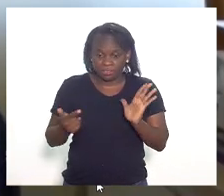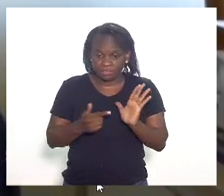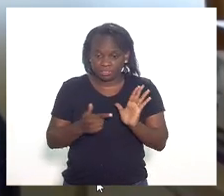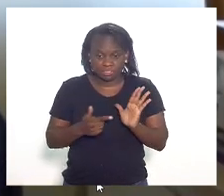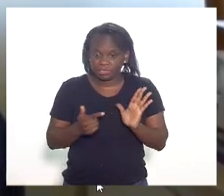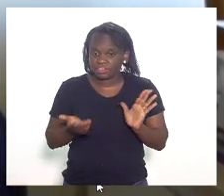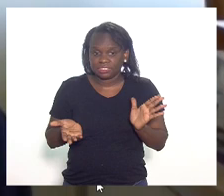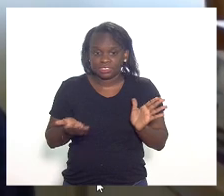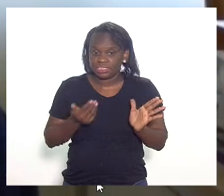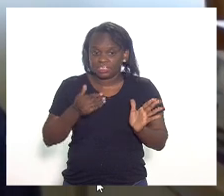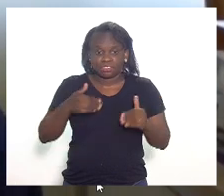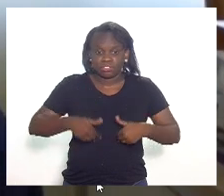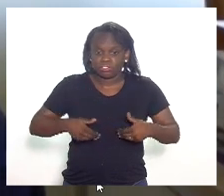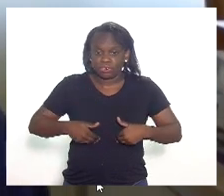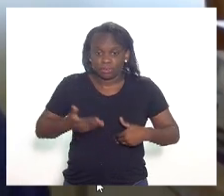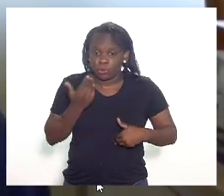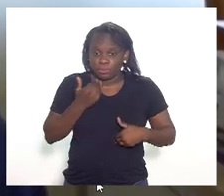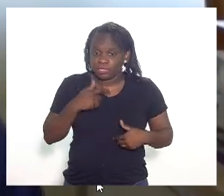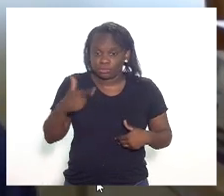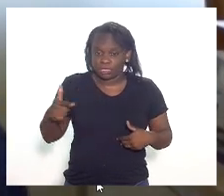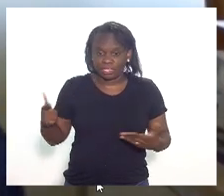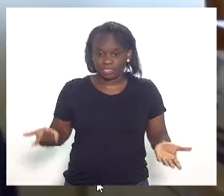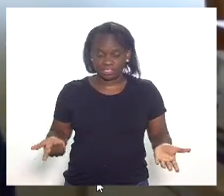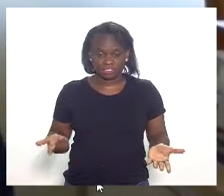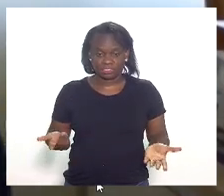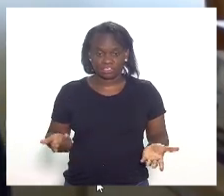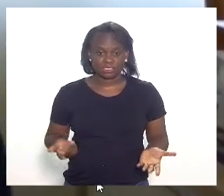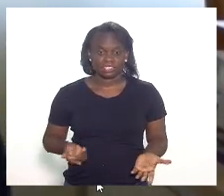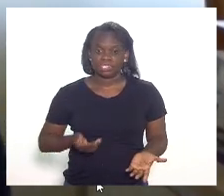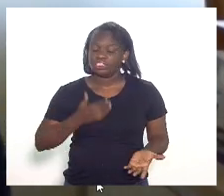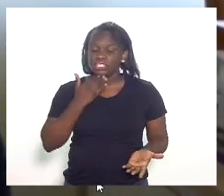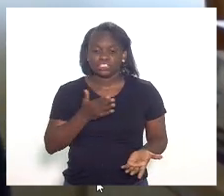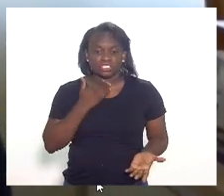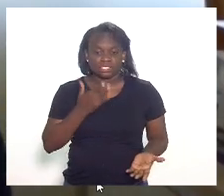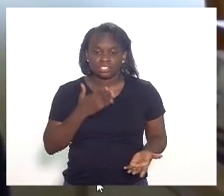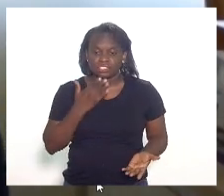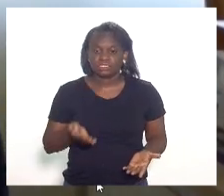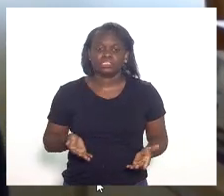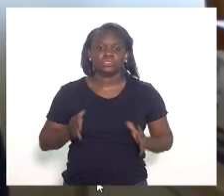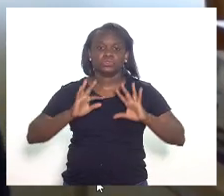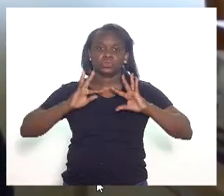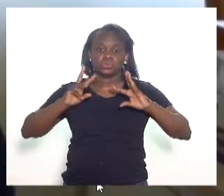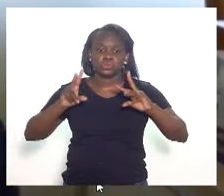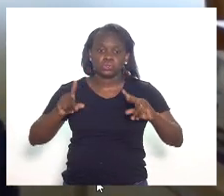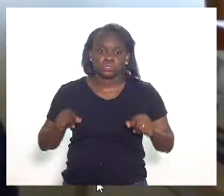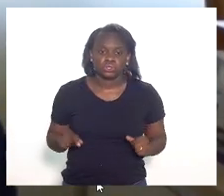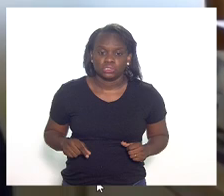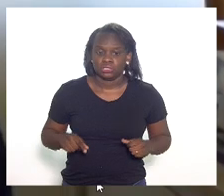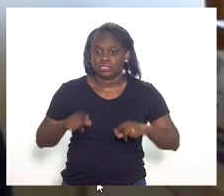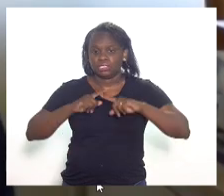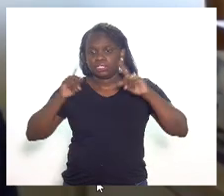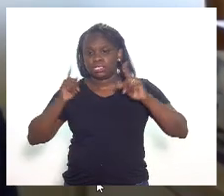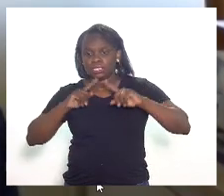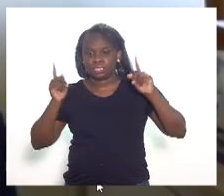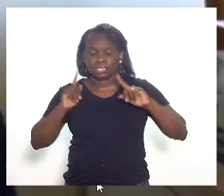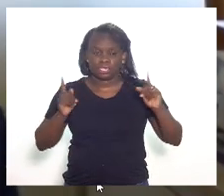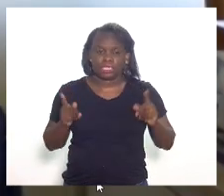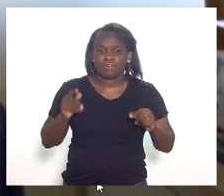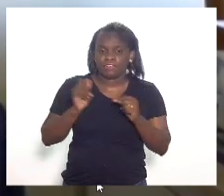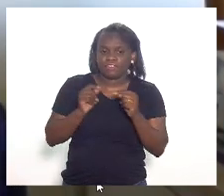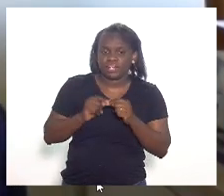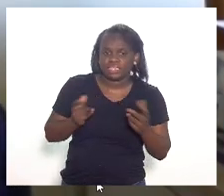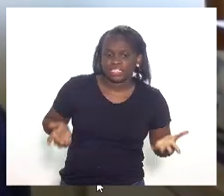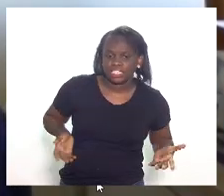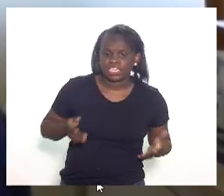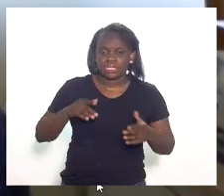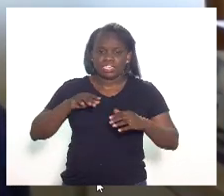não enche barriga de ninguém. E não adianta todo mundo bradar que vamos fazer